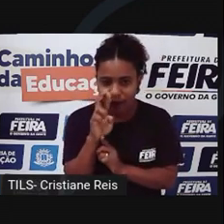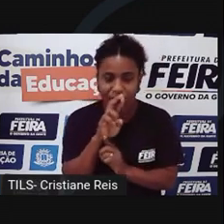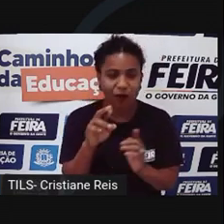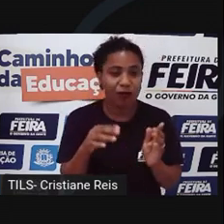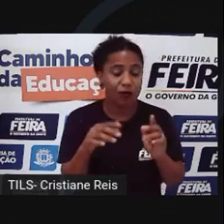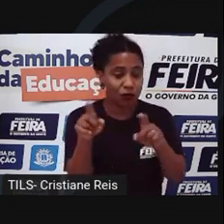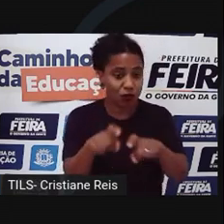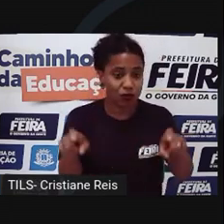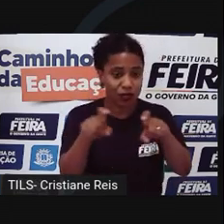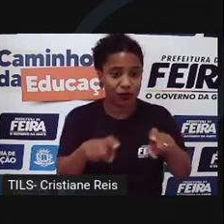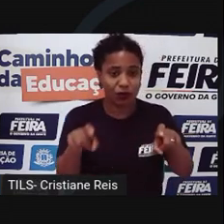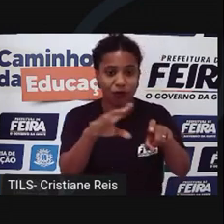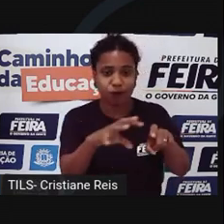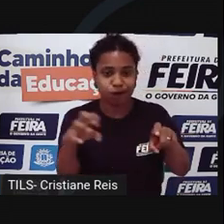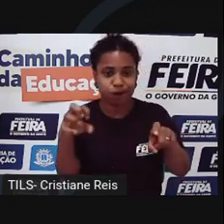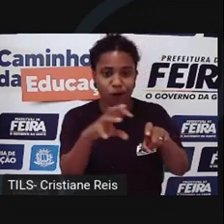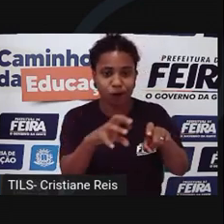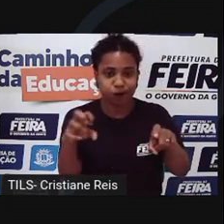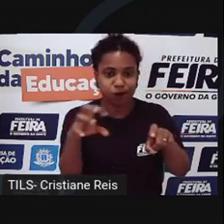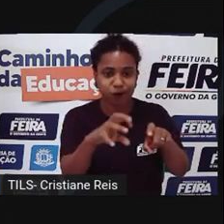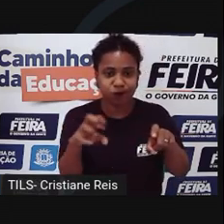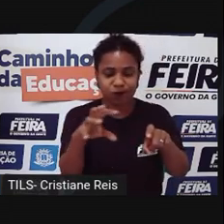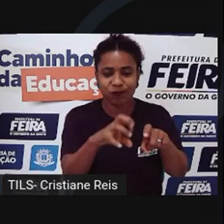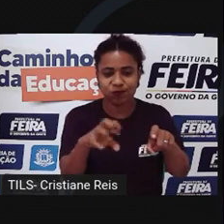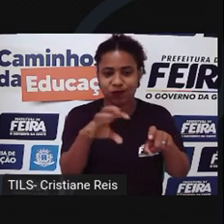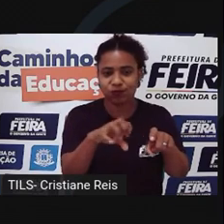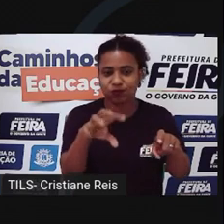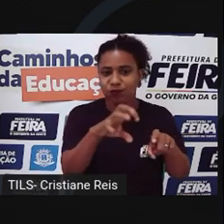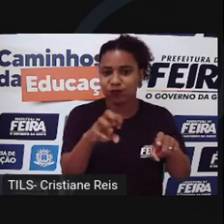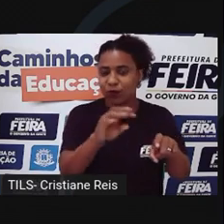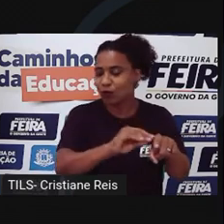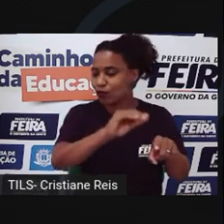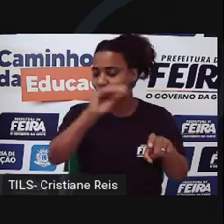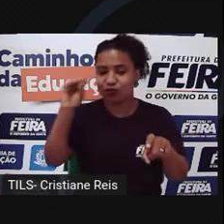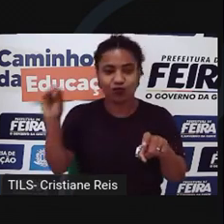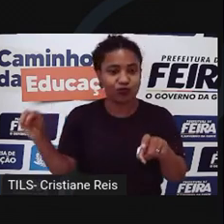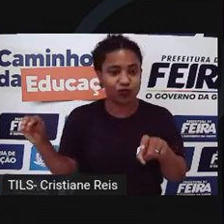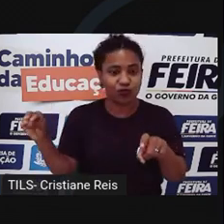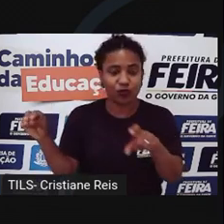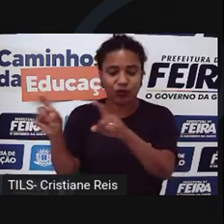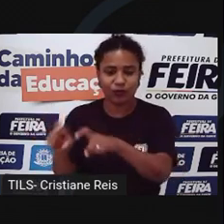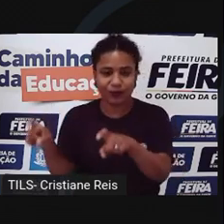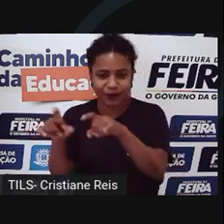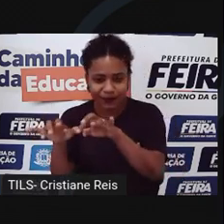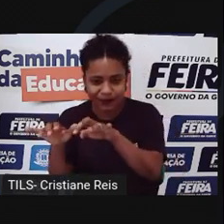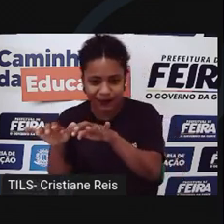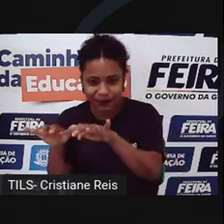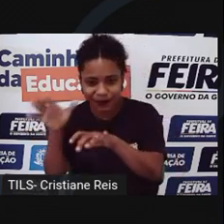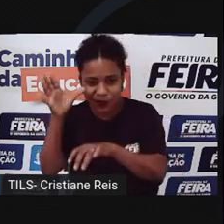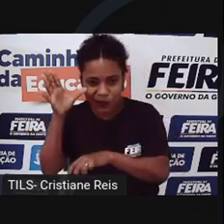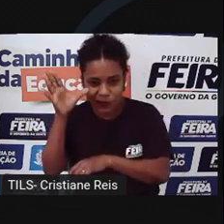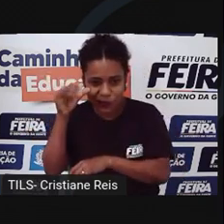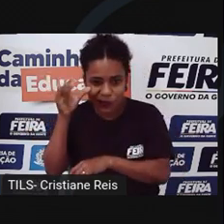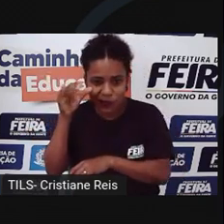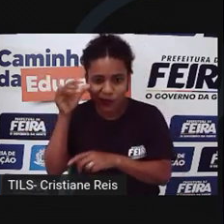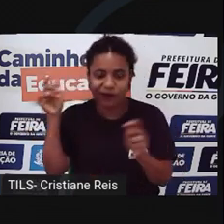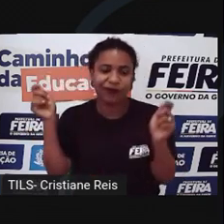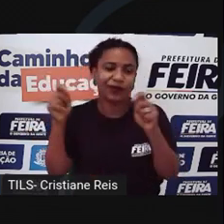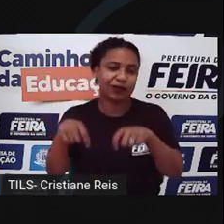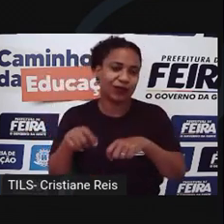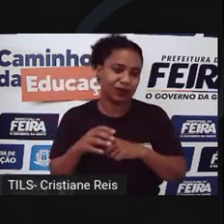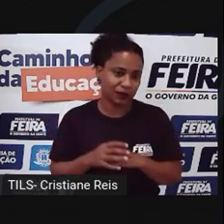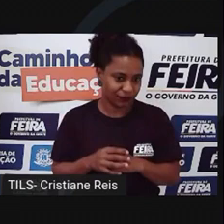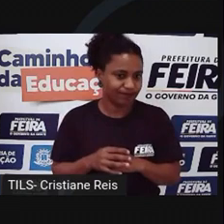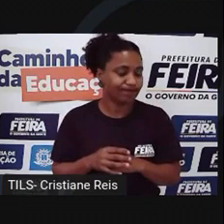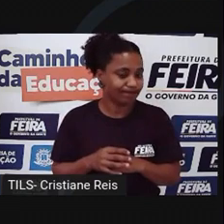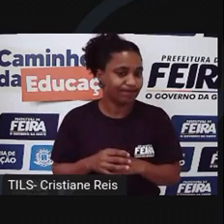para terceiros, quando são instalados sem o conhecimento da pessoa ou usuário, sendo muito danosos.